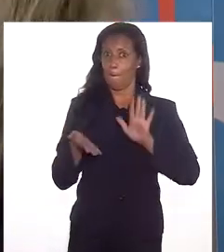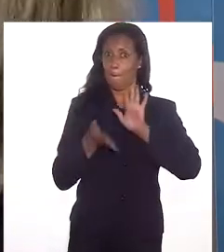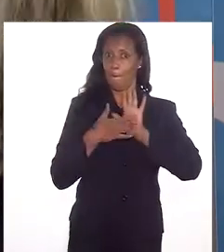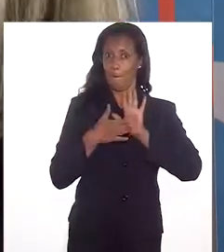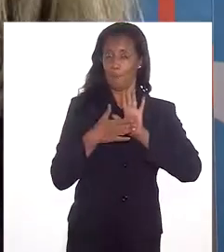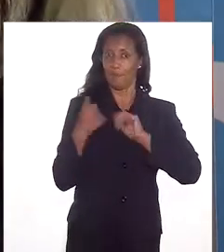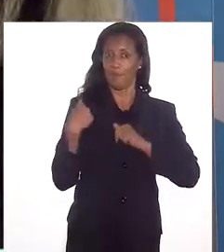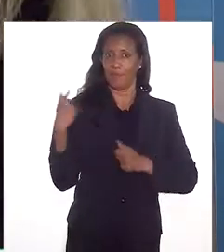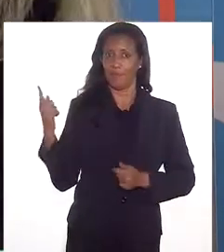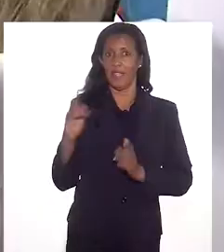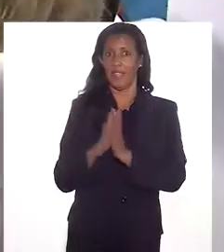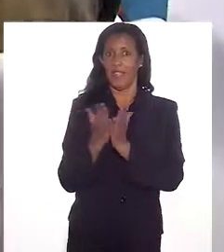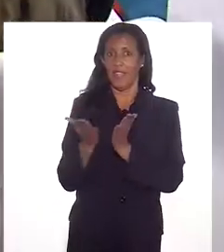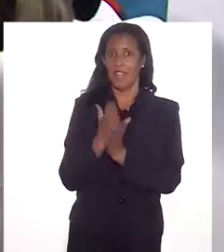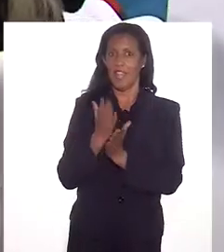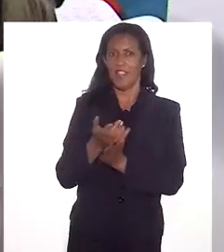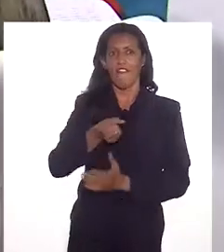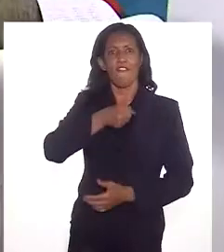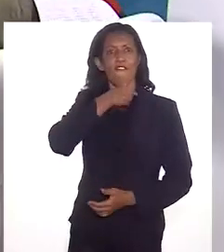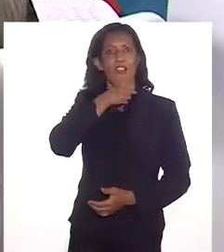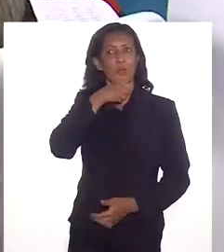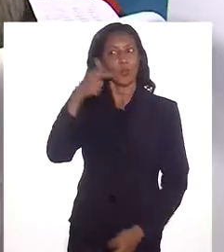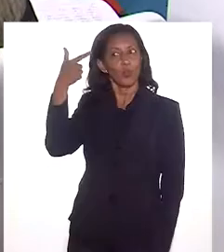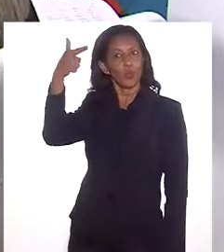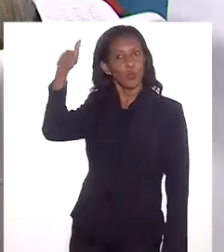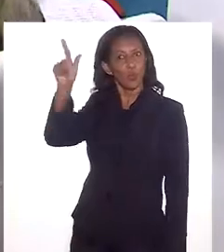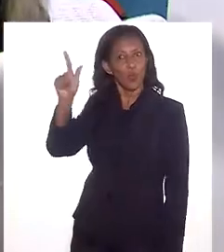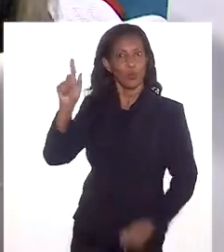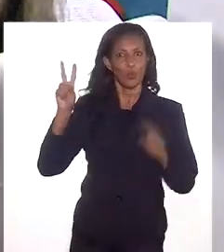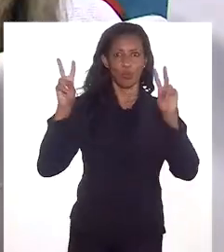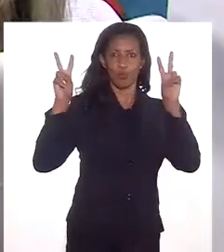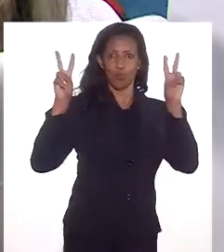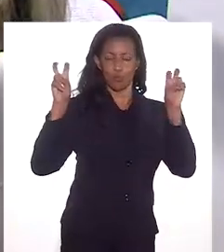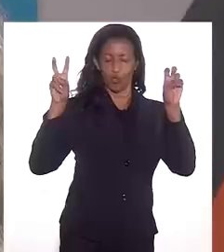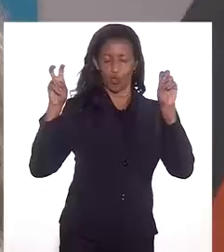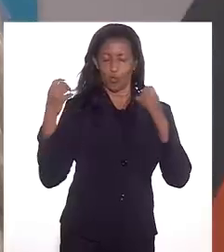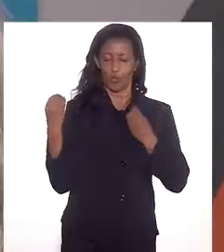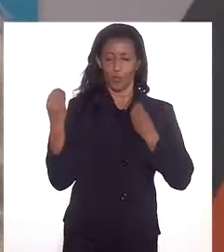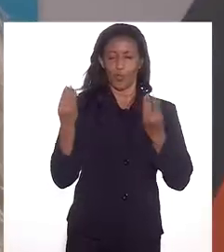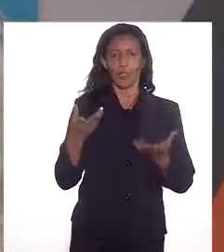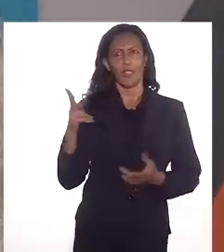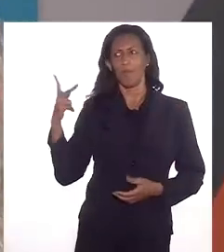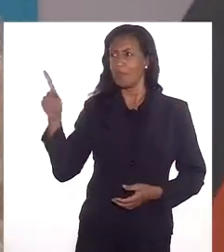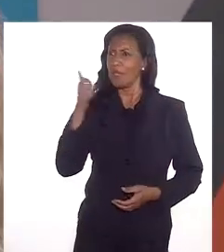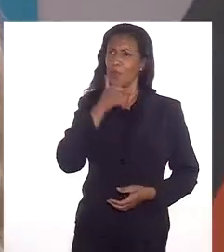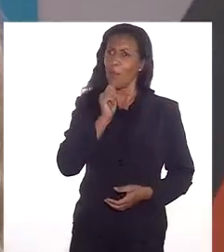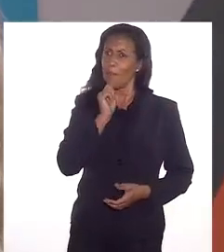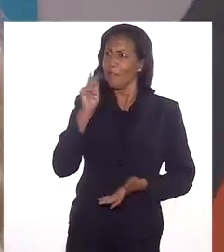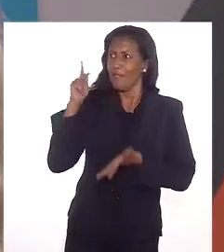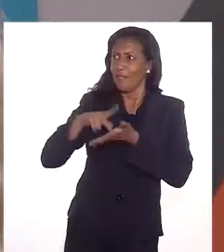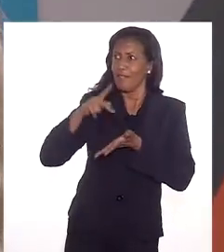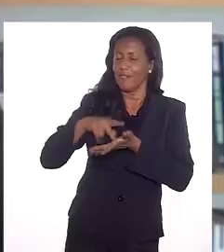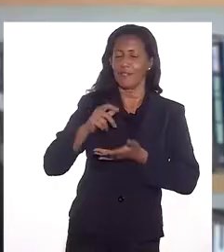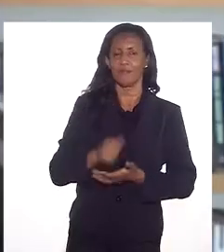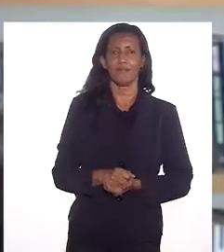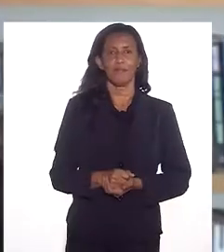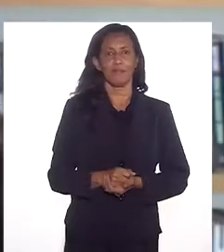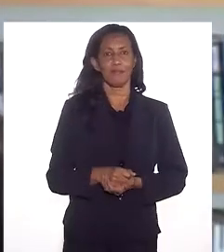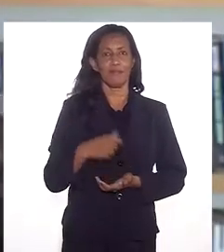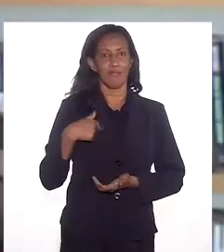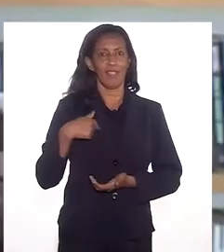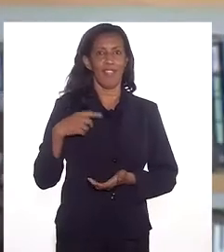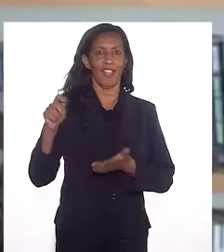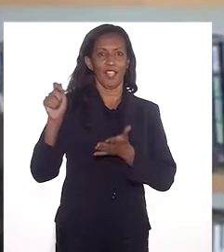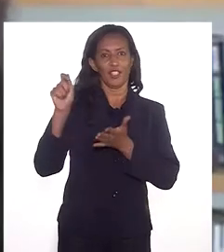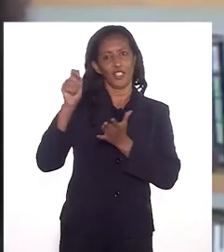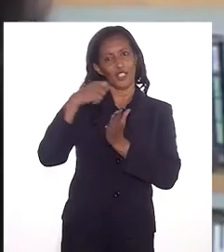dela, olha. Então Andréia, o Velho São os Outros, você, esse título foi dado pela sua mãe, não é verdade? É, eu